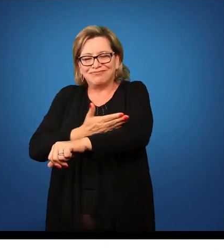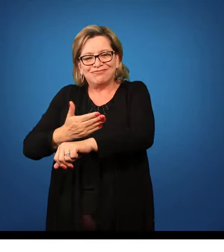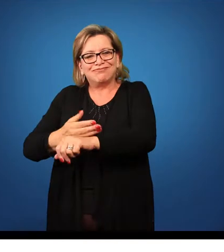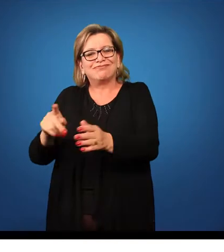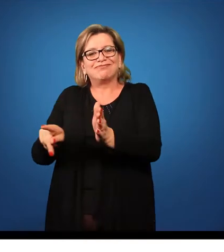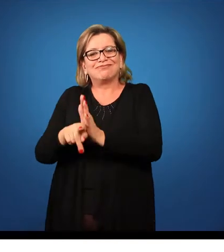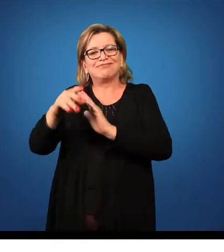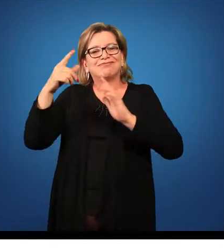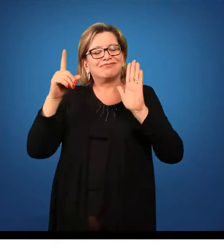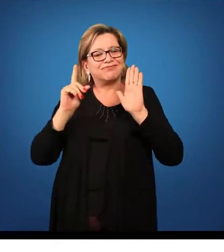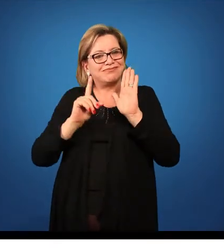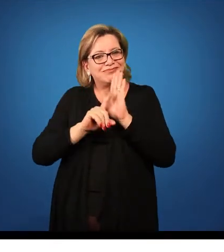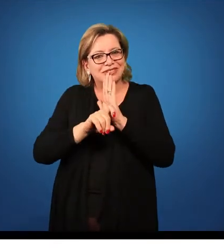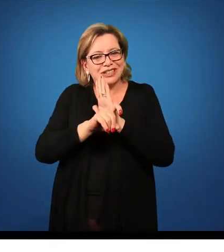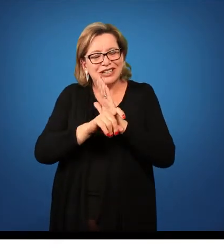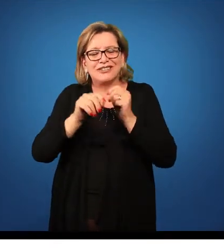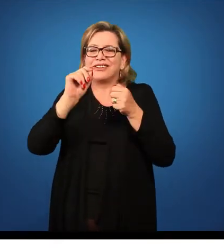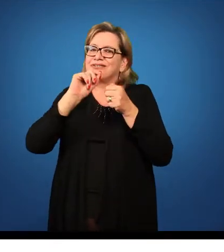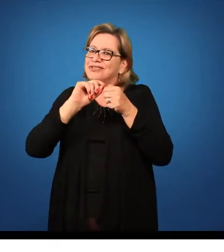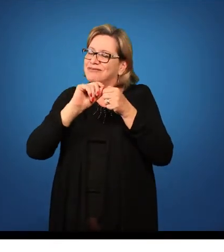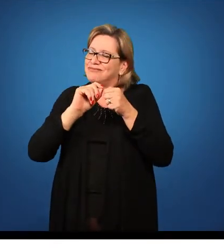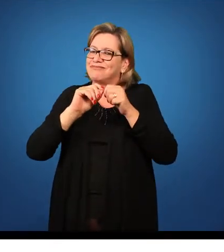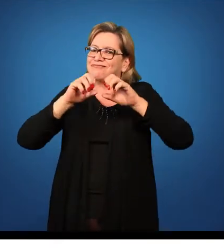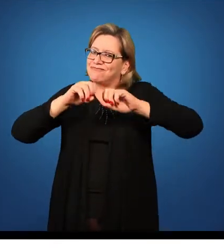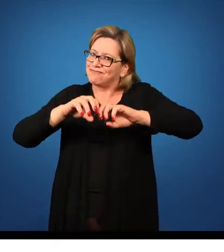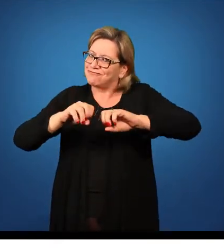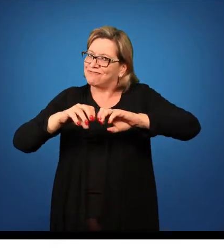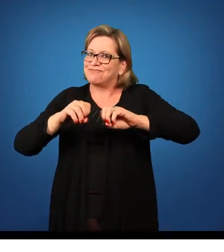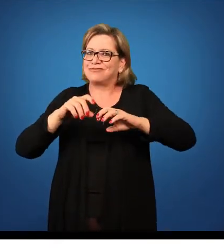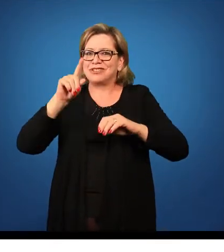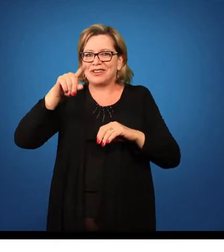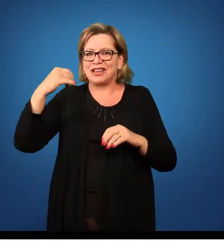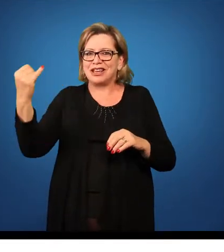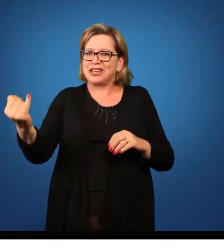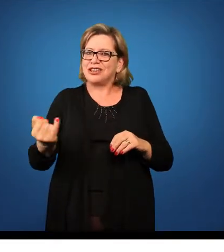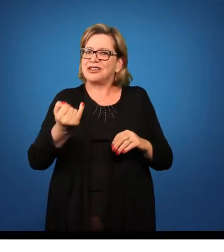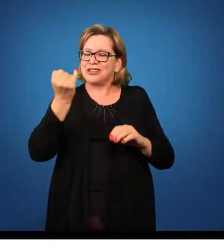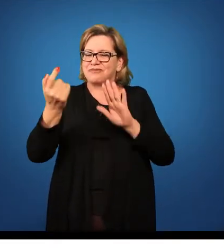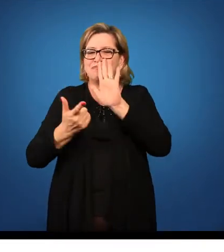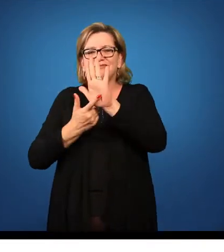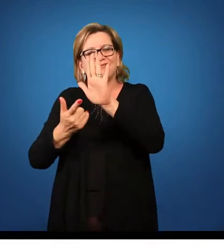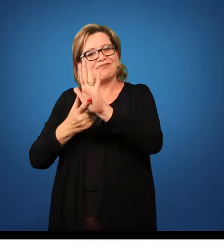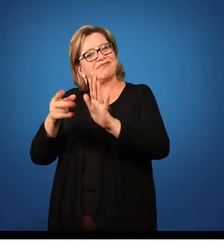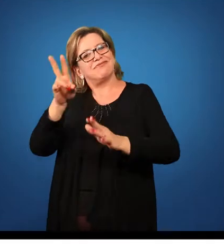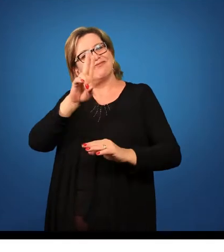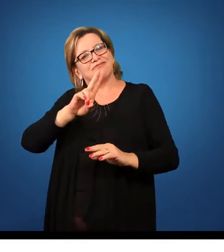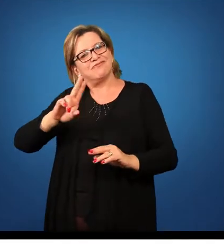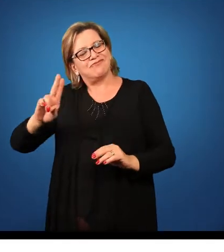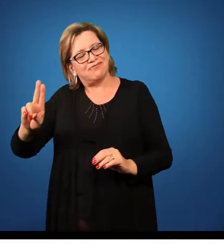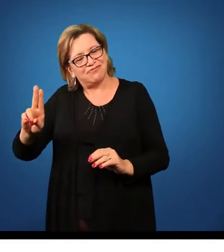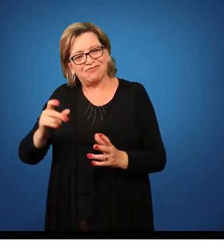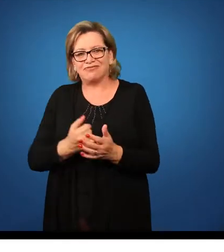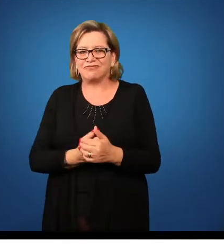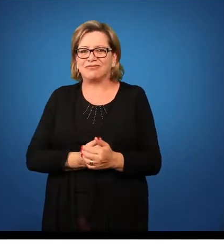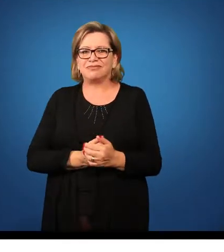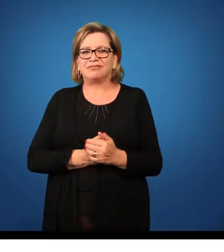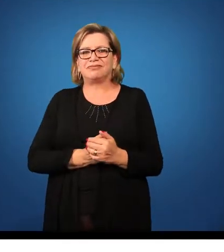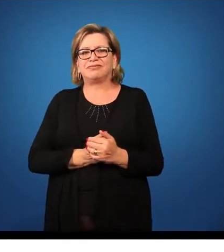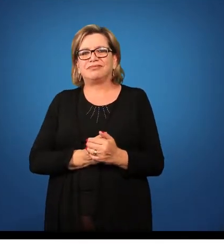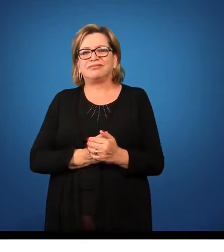que você vai fazer um estágio na disciplina de ciências. Então isso é muito importante, é a identificação no momento de entrada no colégio.